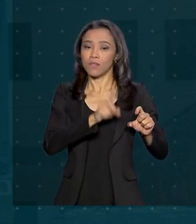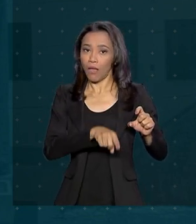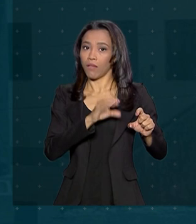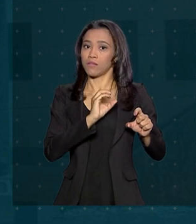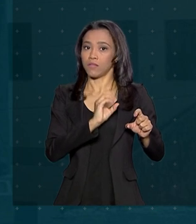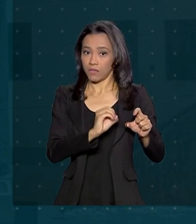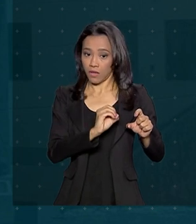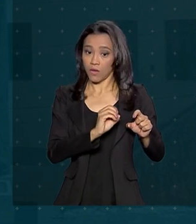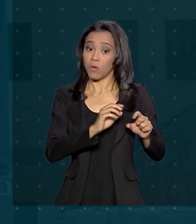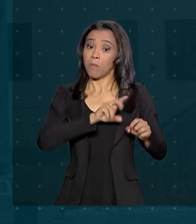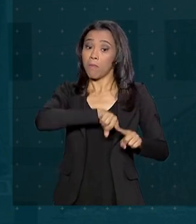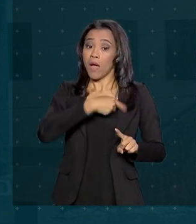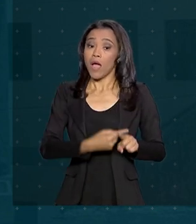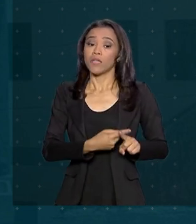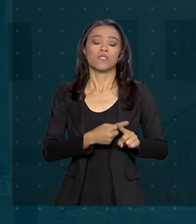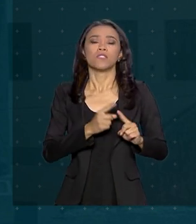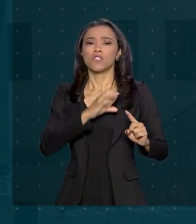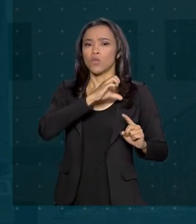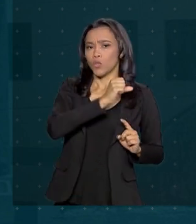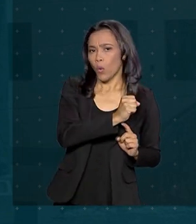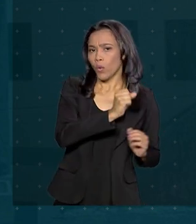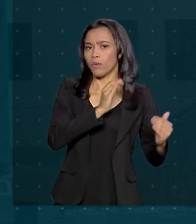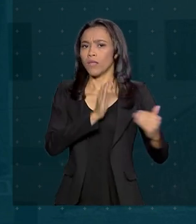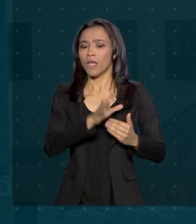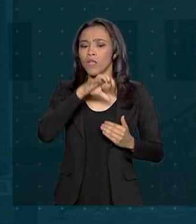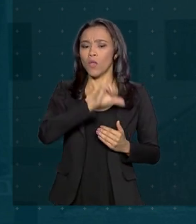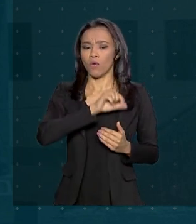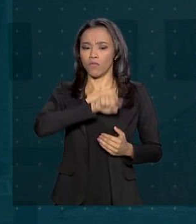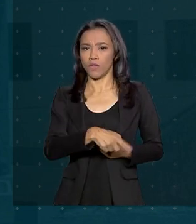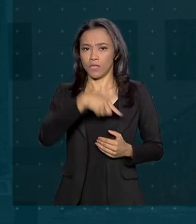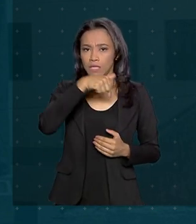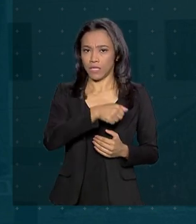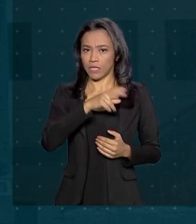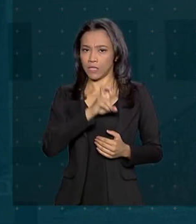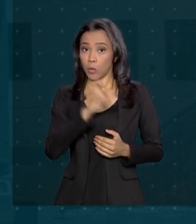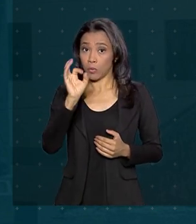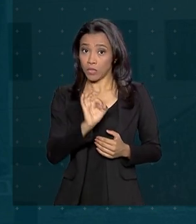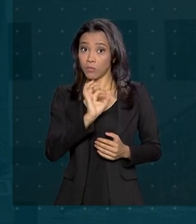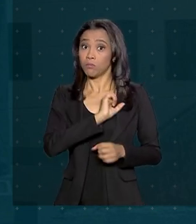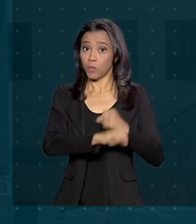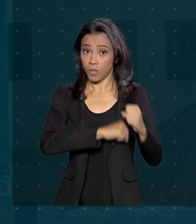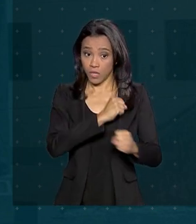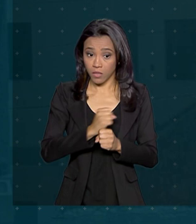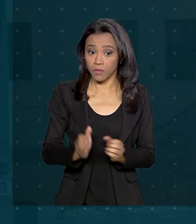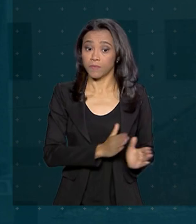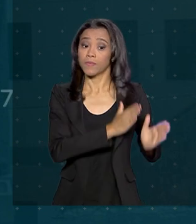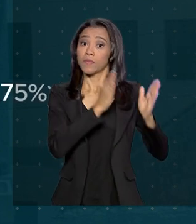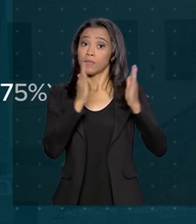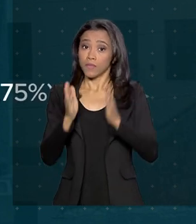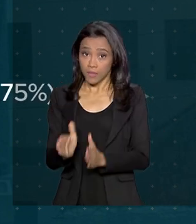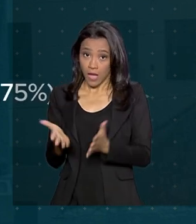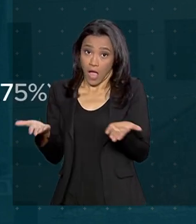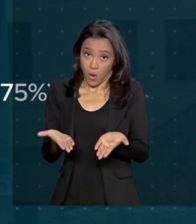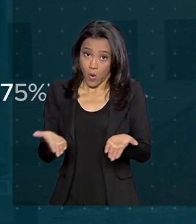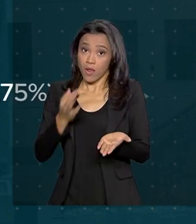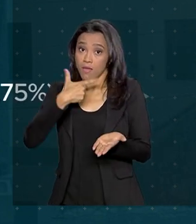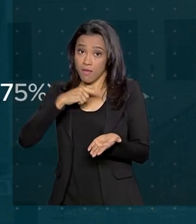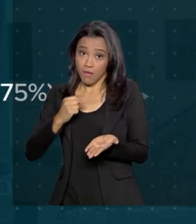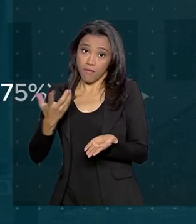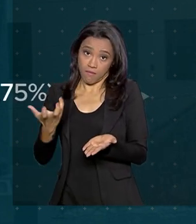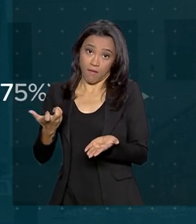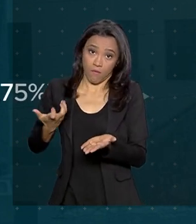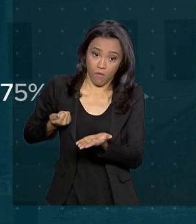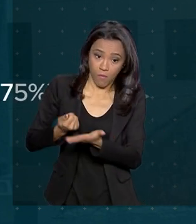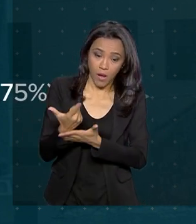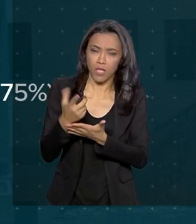mais juros de 8 a 9,75% ao ano. Agora, o comprador pode optar por outra